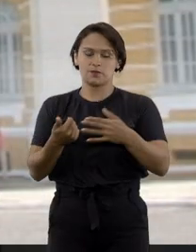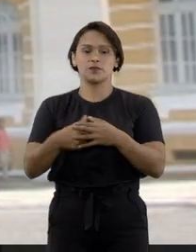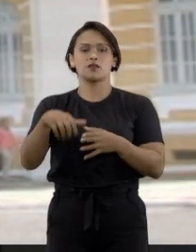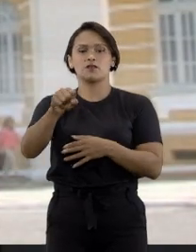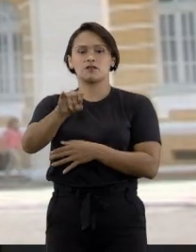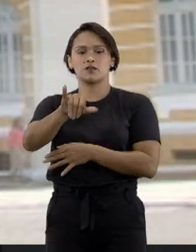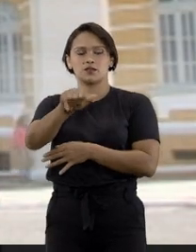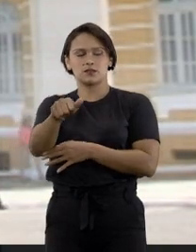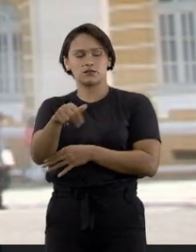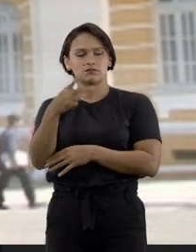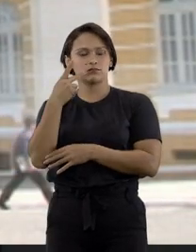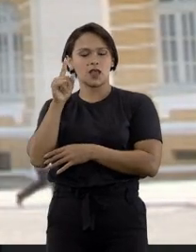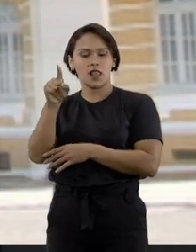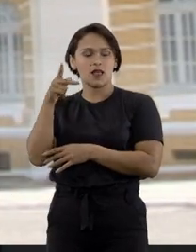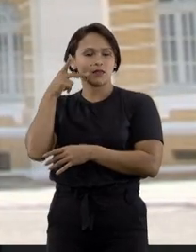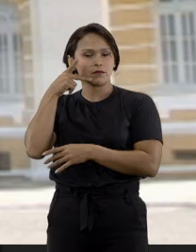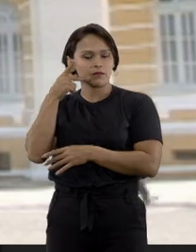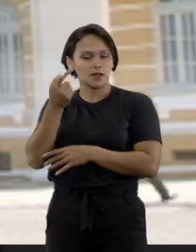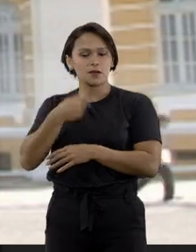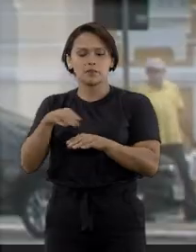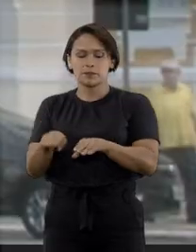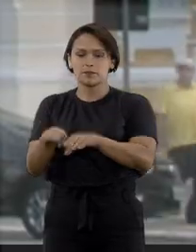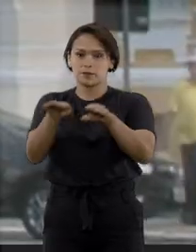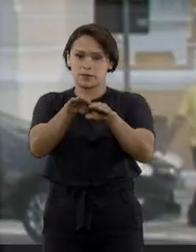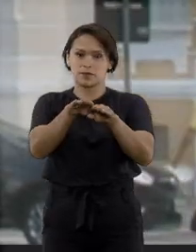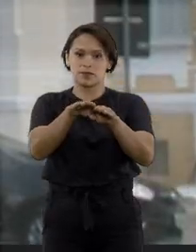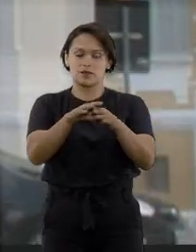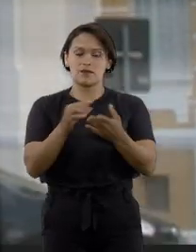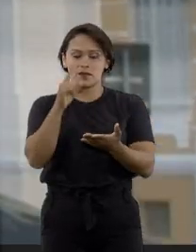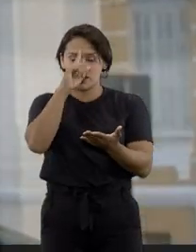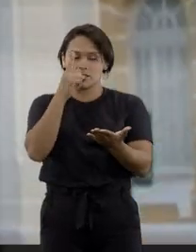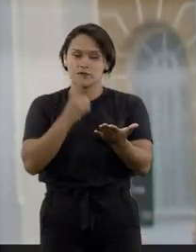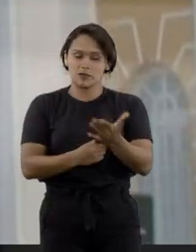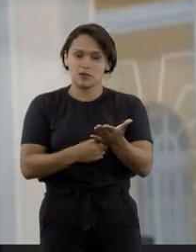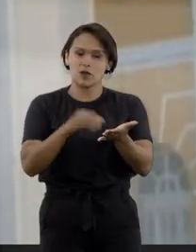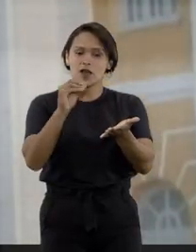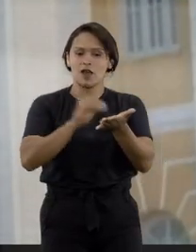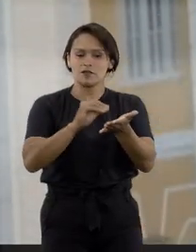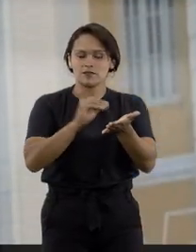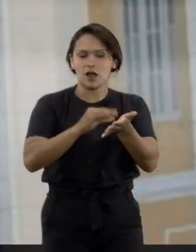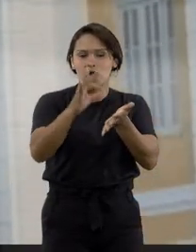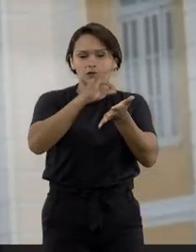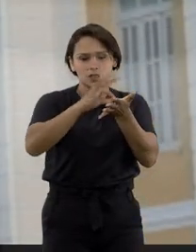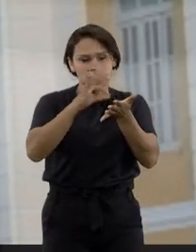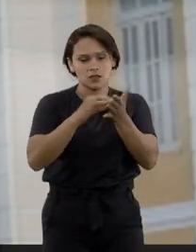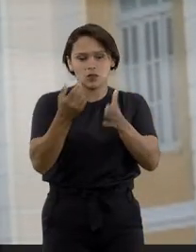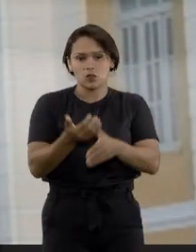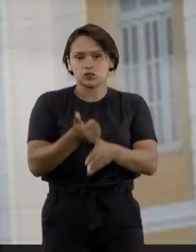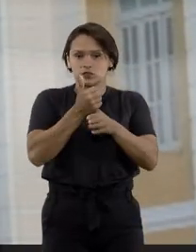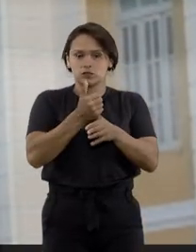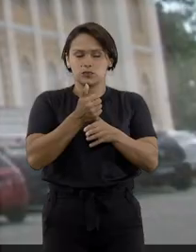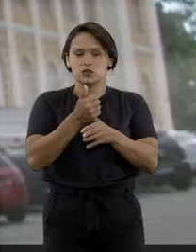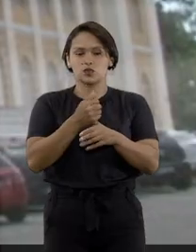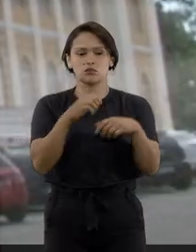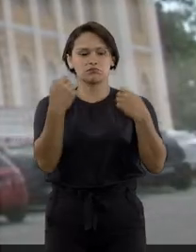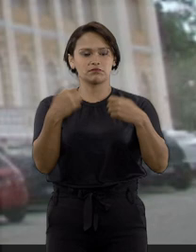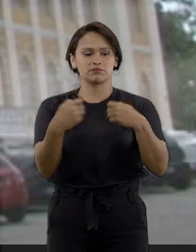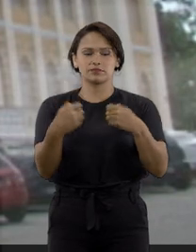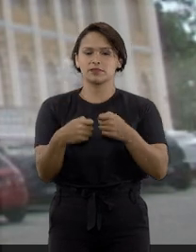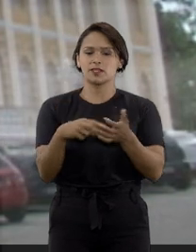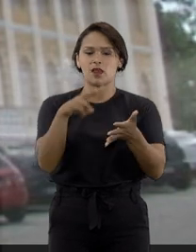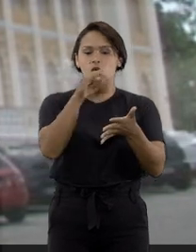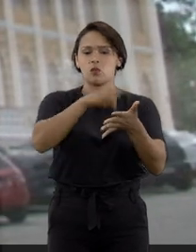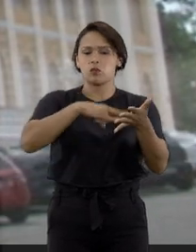Tribunal de Justiça da Paraíba manteve o entendimento e afirmou que sem a assinatura de um tabelião ou substituto legal, o documento não